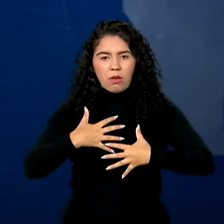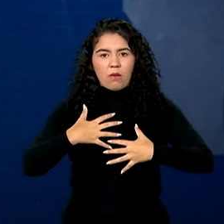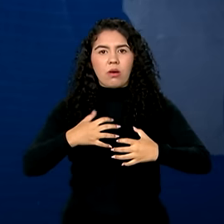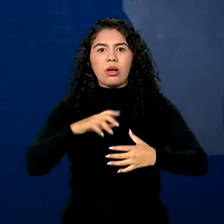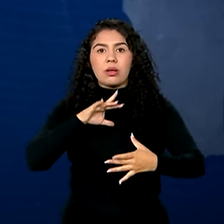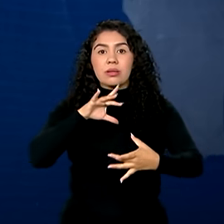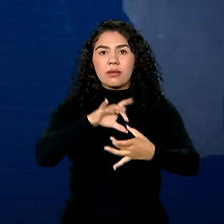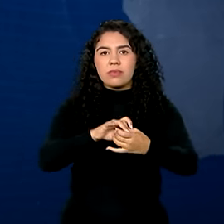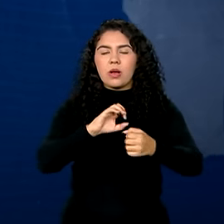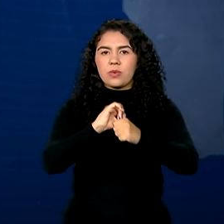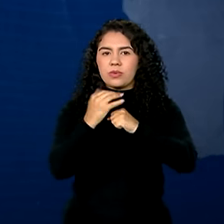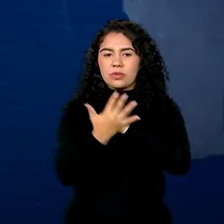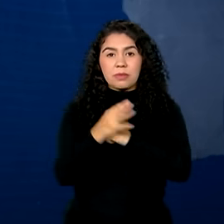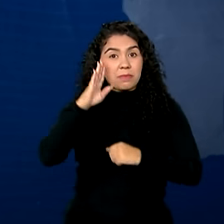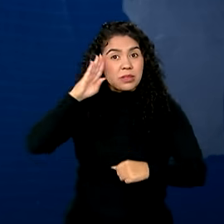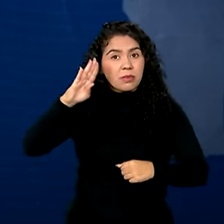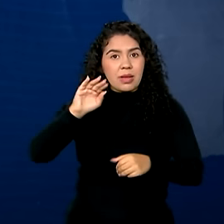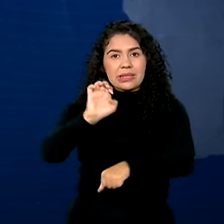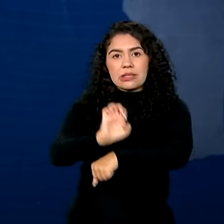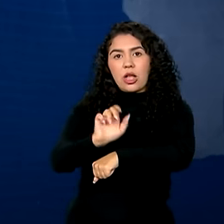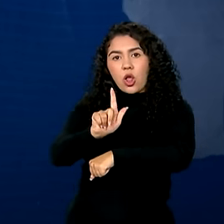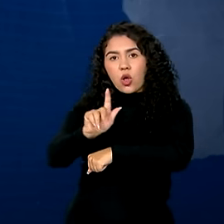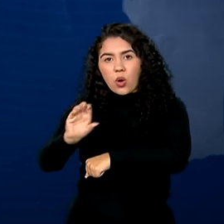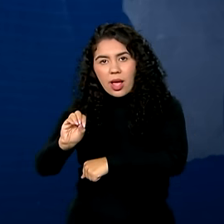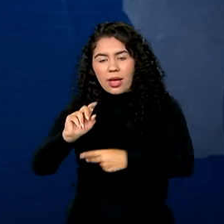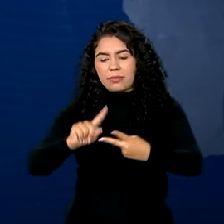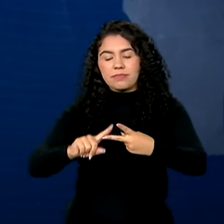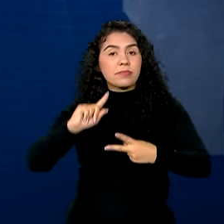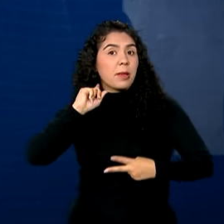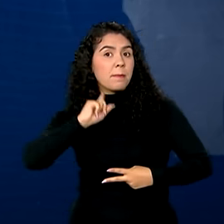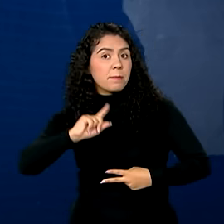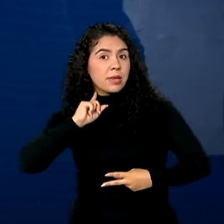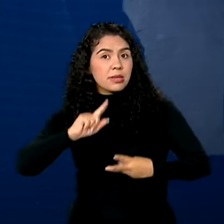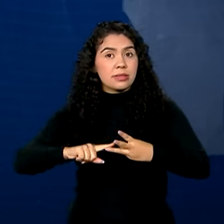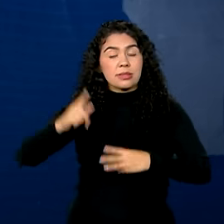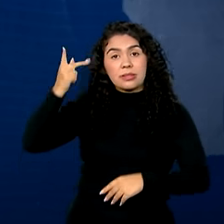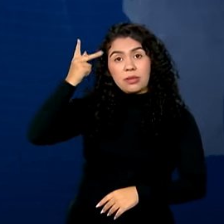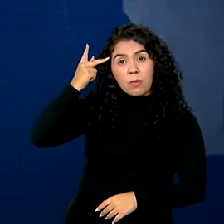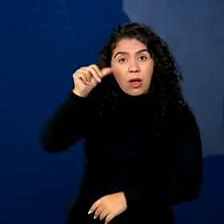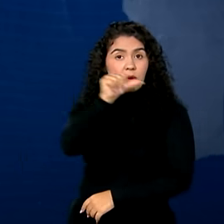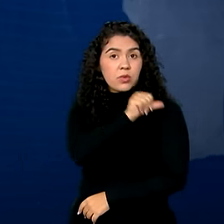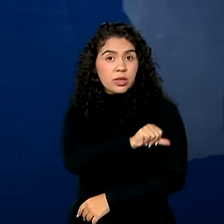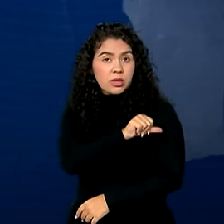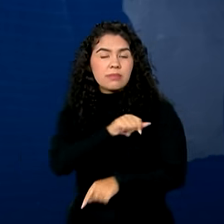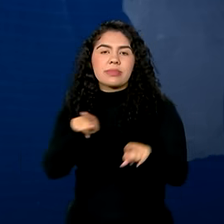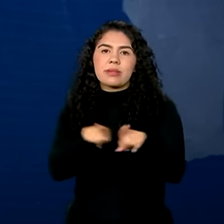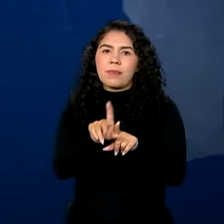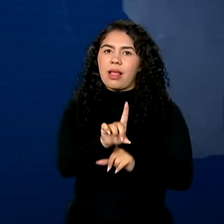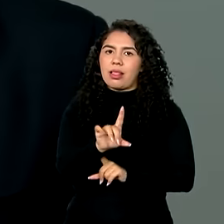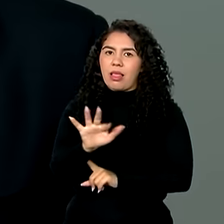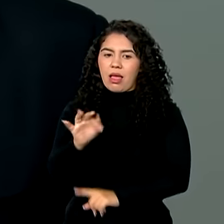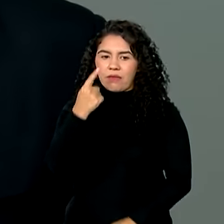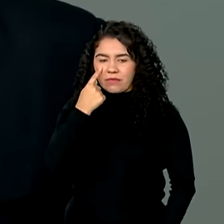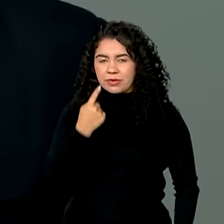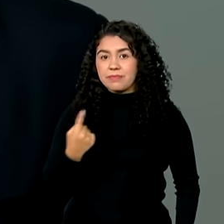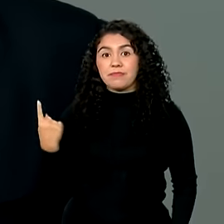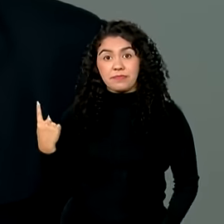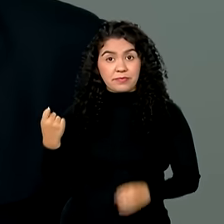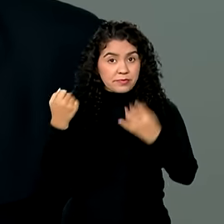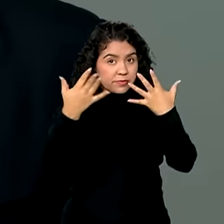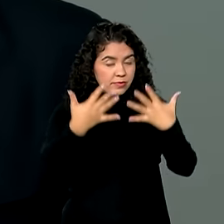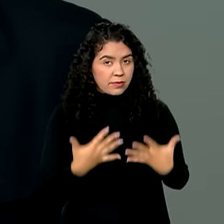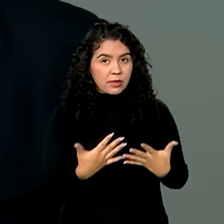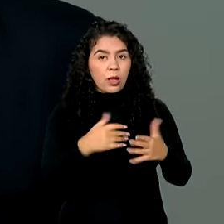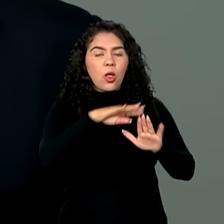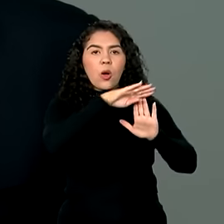nos estados de Goiás, Minas Gerais, São Paulo, Rio de Janeiro e no Distrito Federal. No Programa Nacional